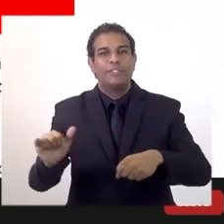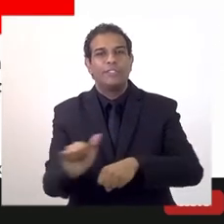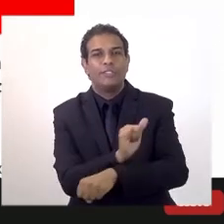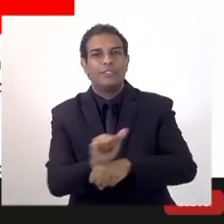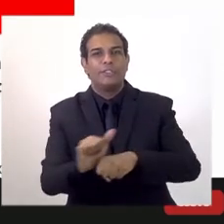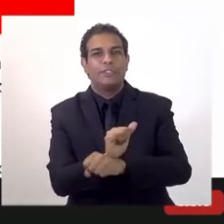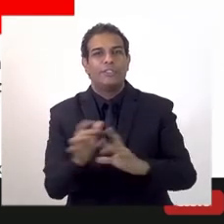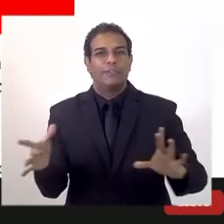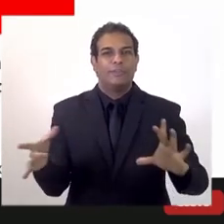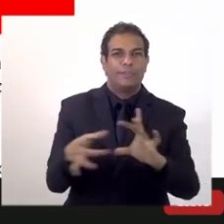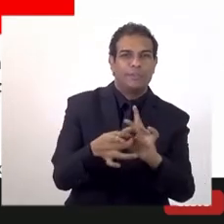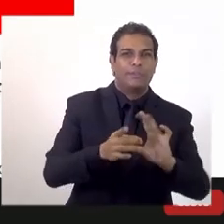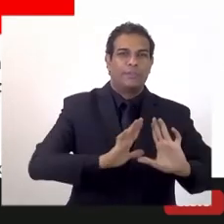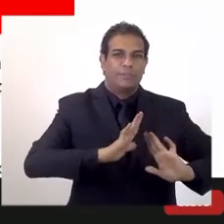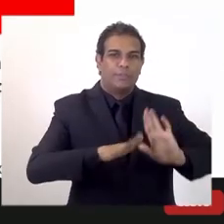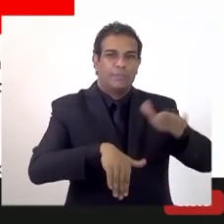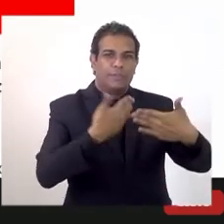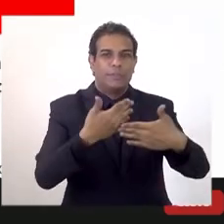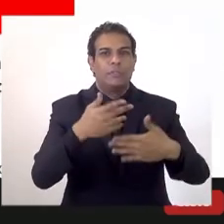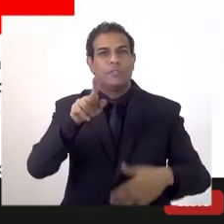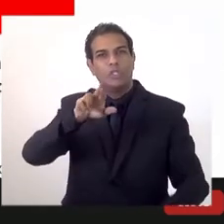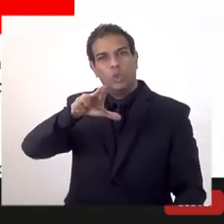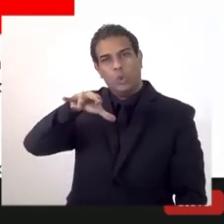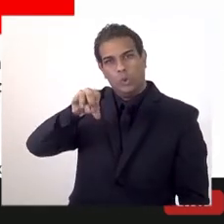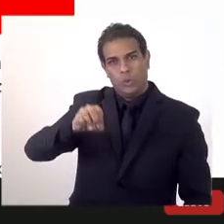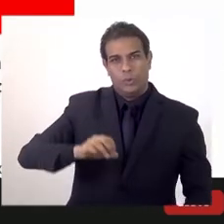integrada de desenvolvimento para o Estado do Rio de Janeiro.